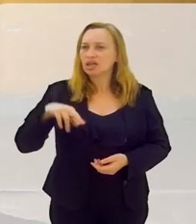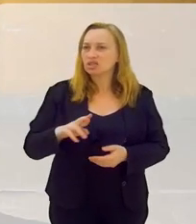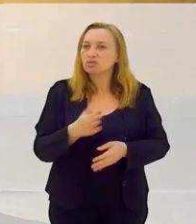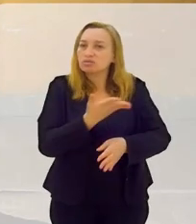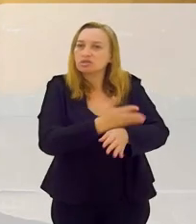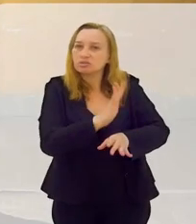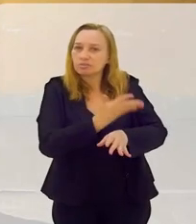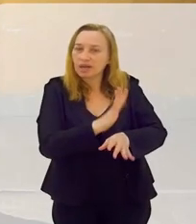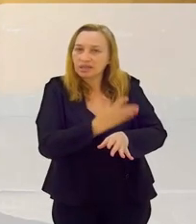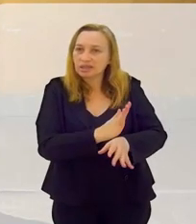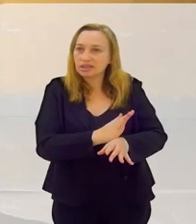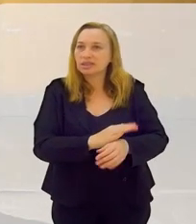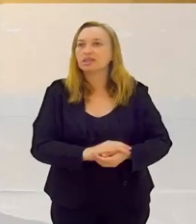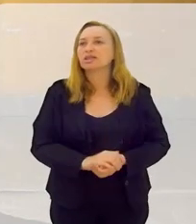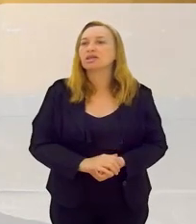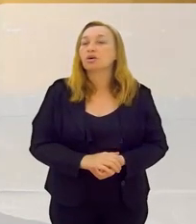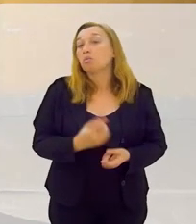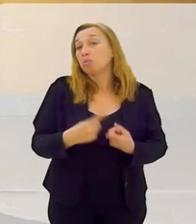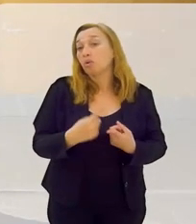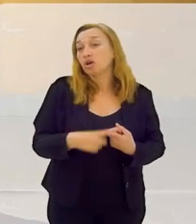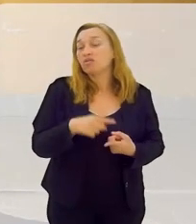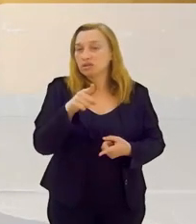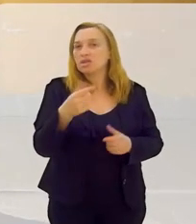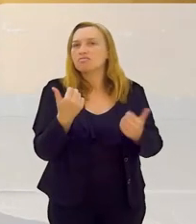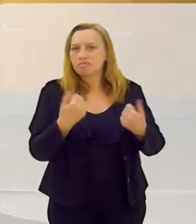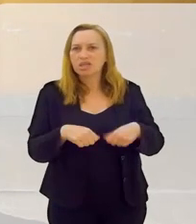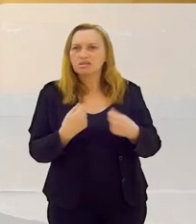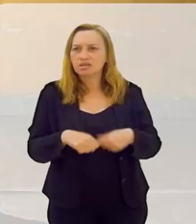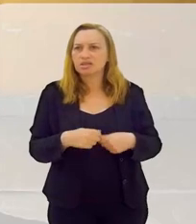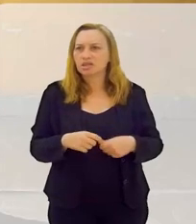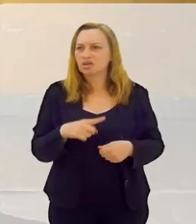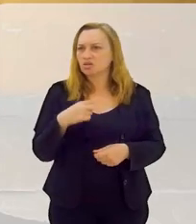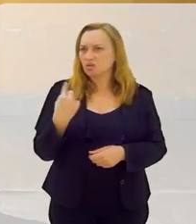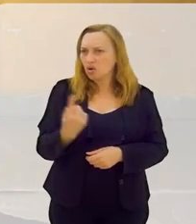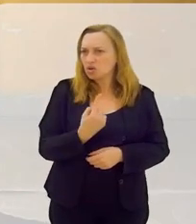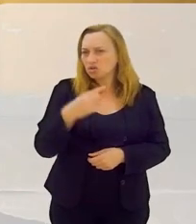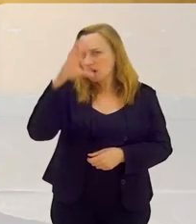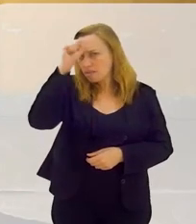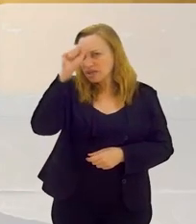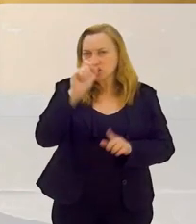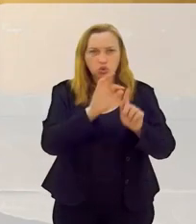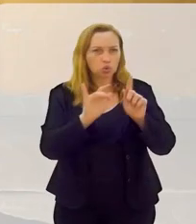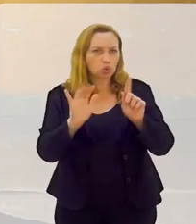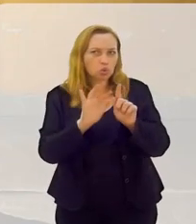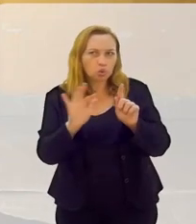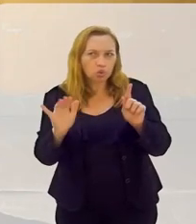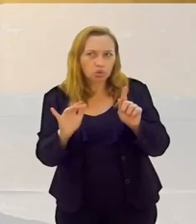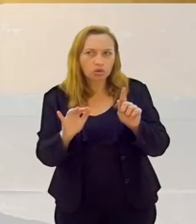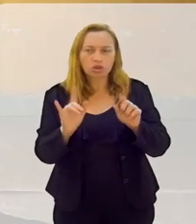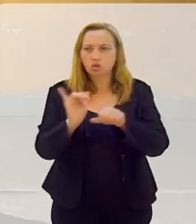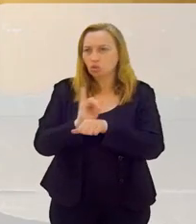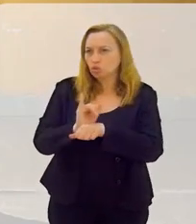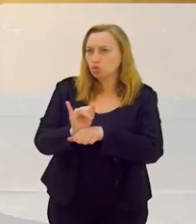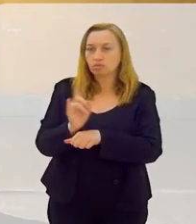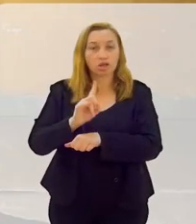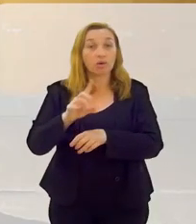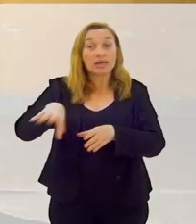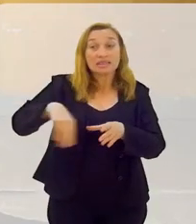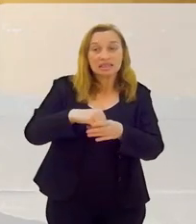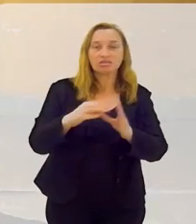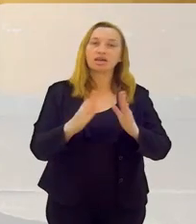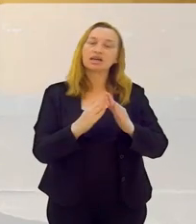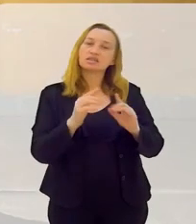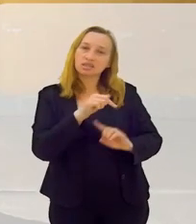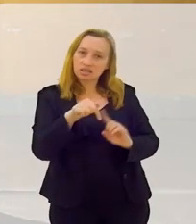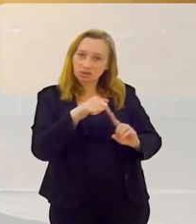exercício, né? Porque você precisa, a gente não aprende no Google, a gente não aprende no YouTube, a gente aprende